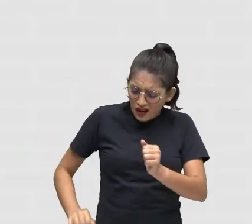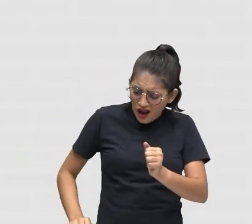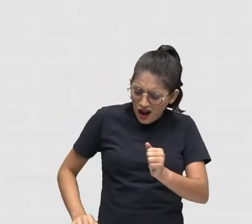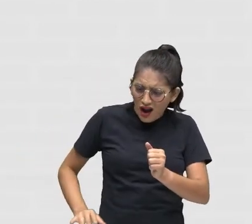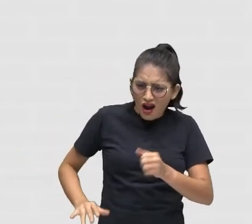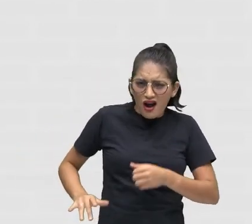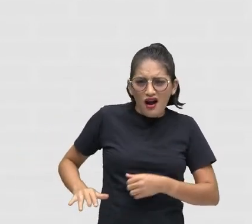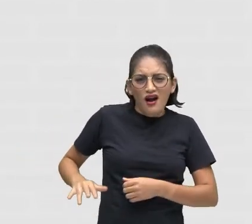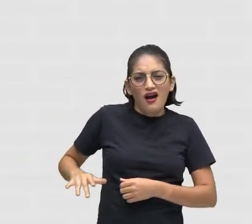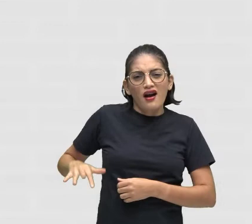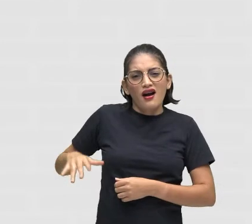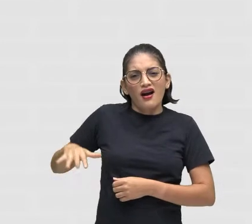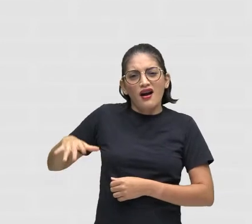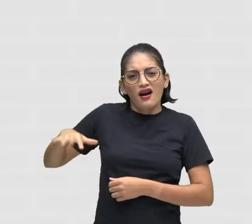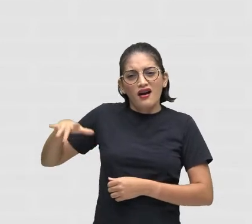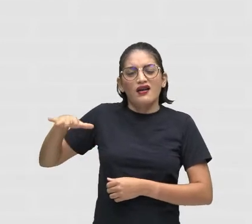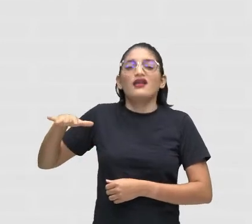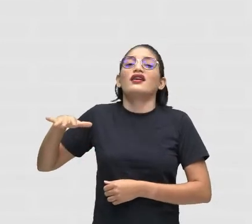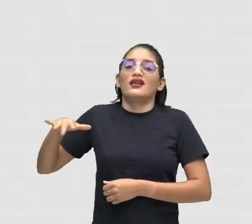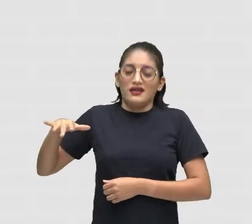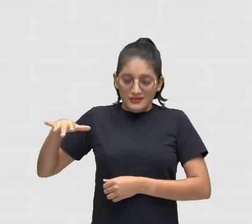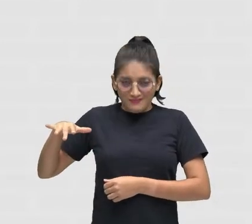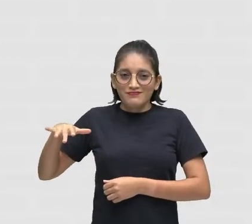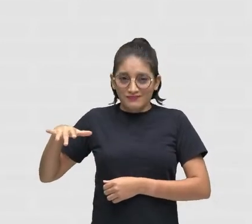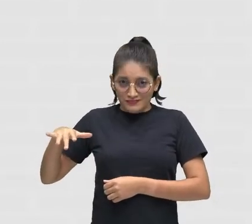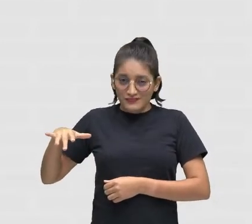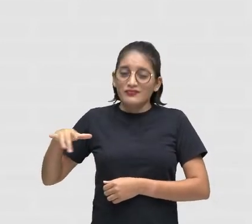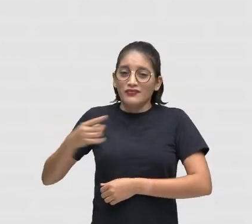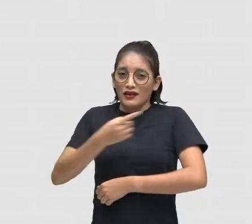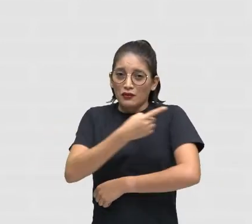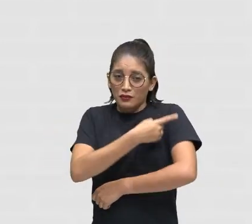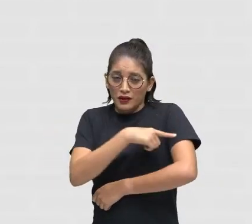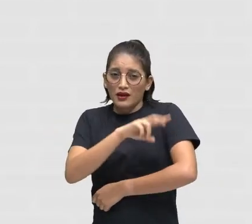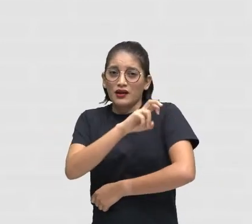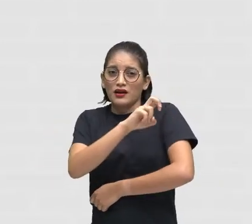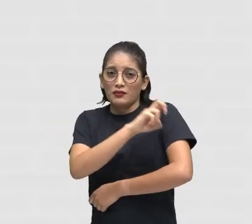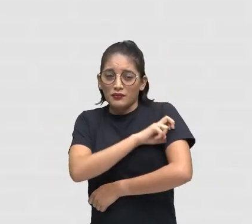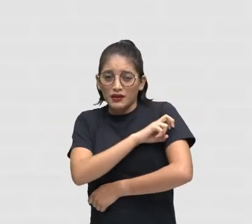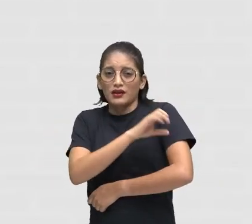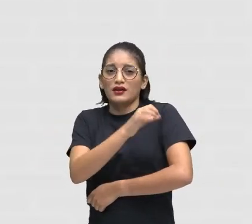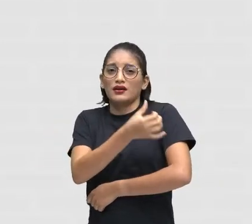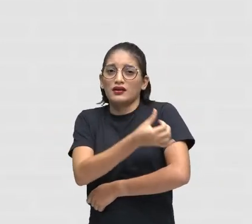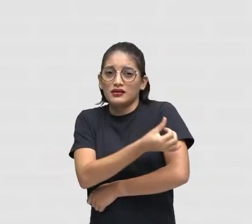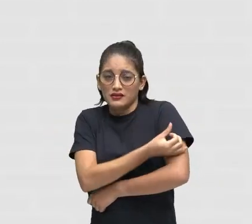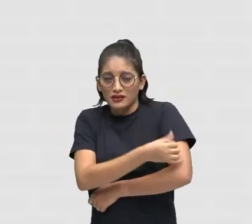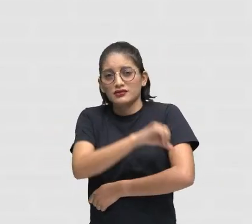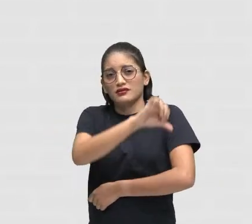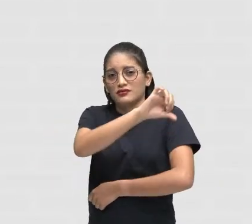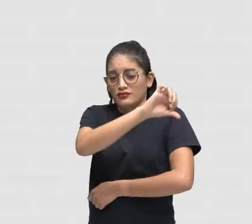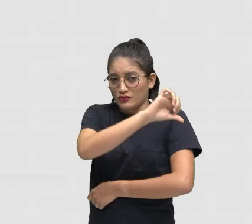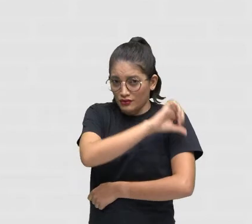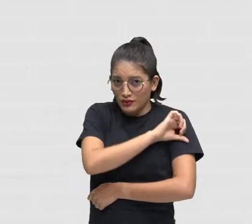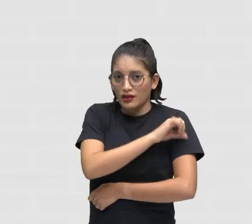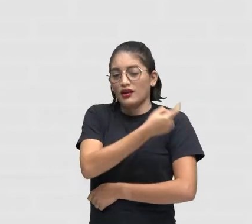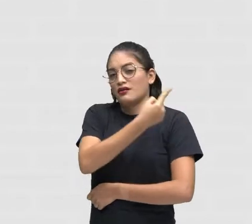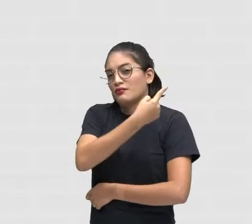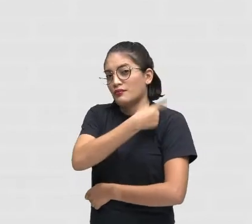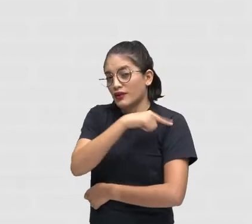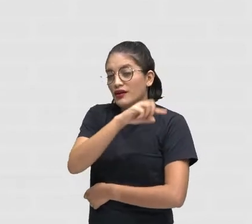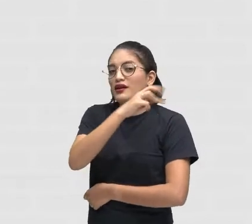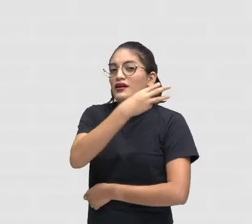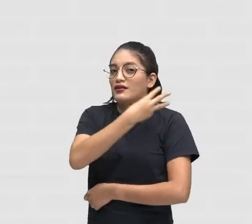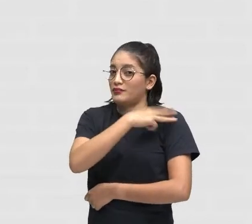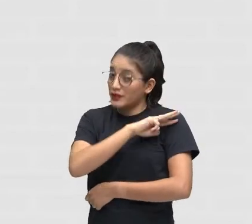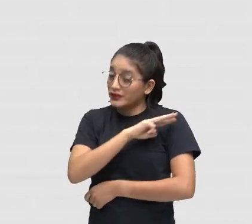da infância Na educação infantil Perpassa pelo ensino fundamental Perpassa pelo ensino médio